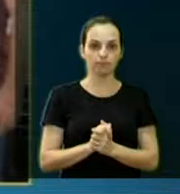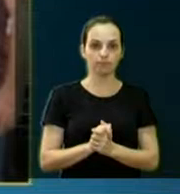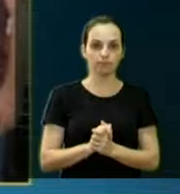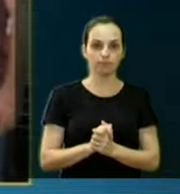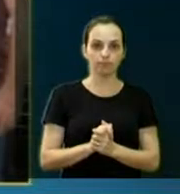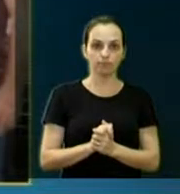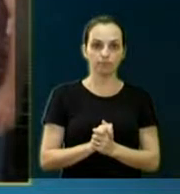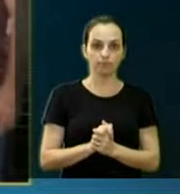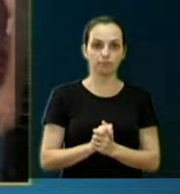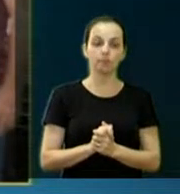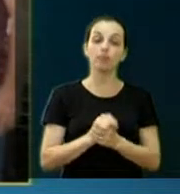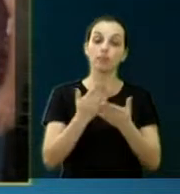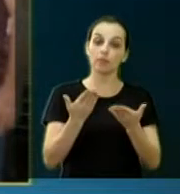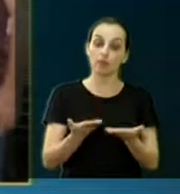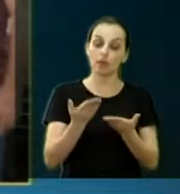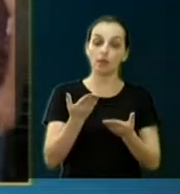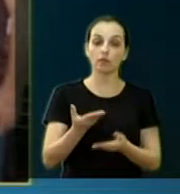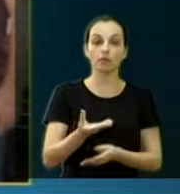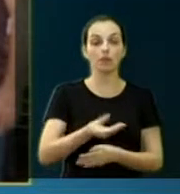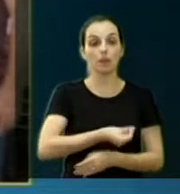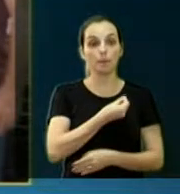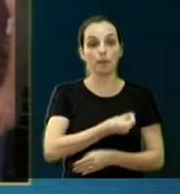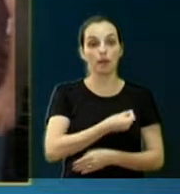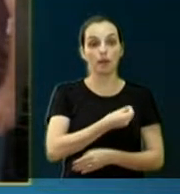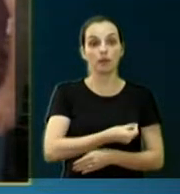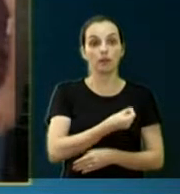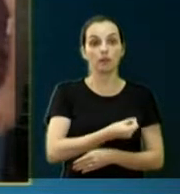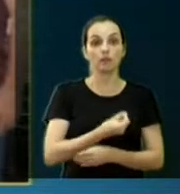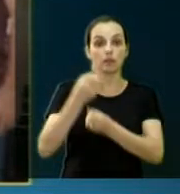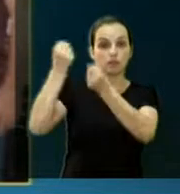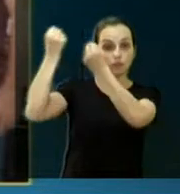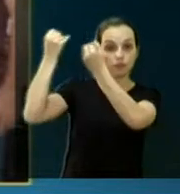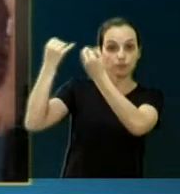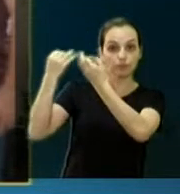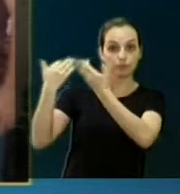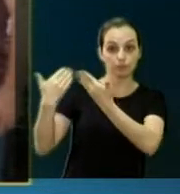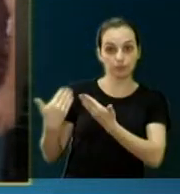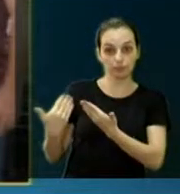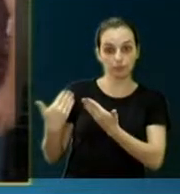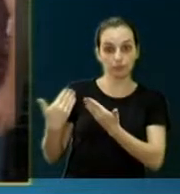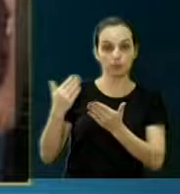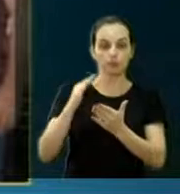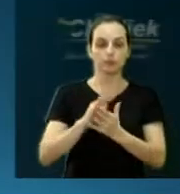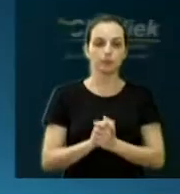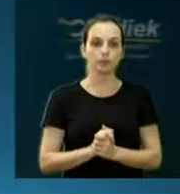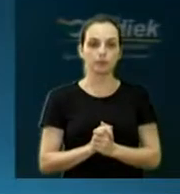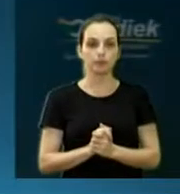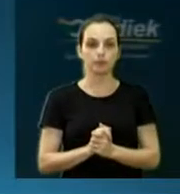para deputado estadual, e o meu irmão Wilson, presidente estadual da PCD.